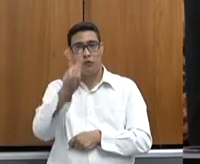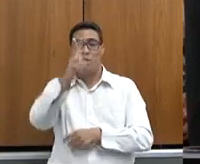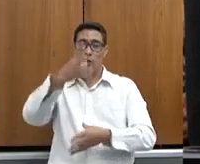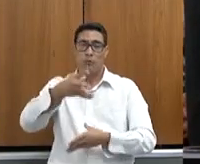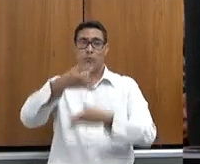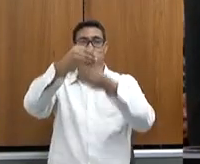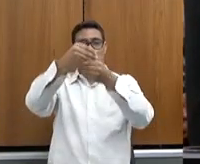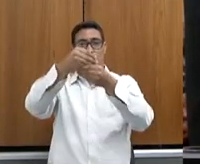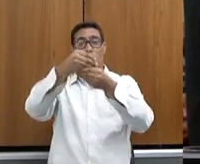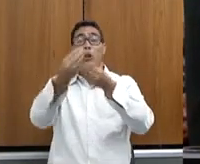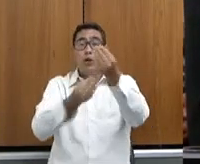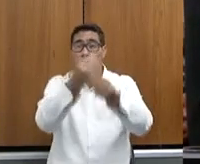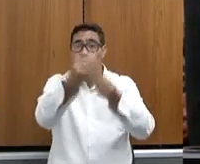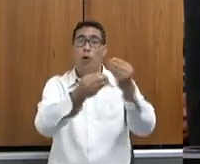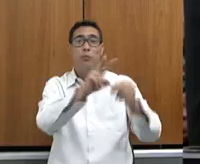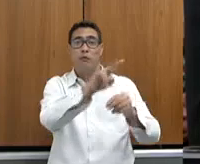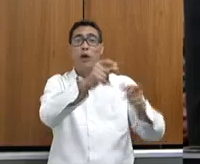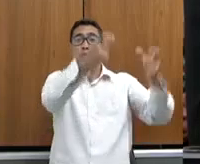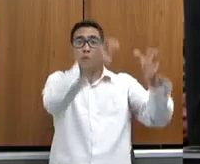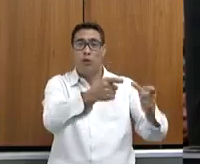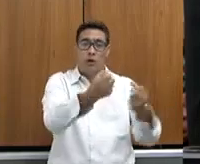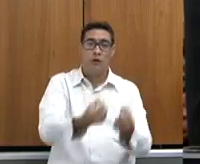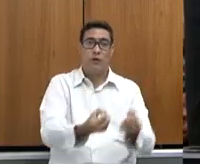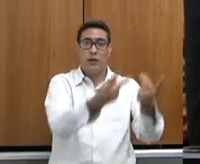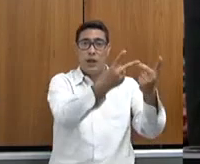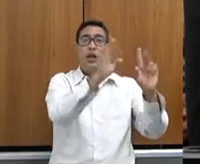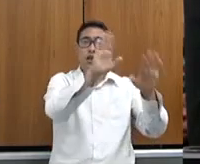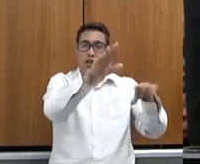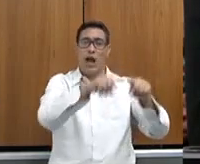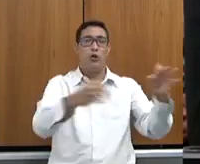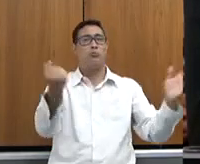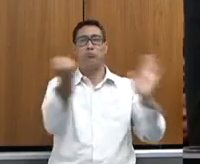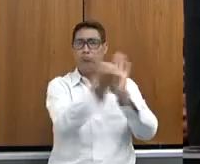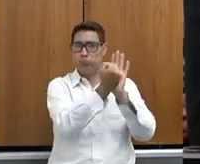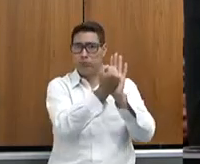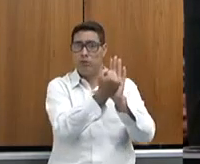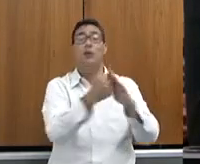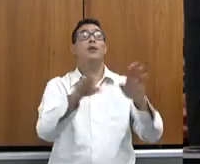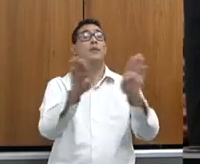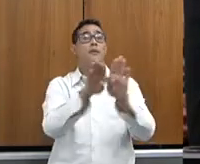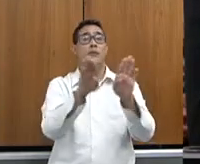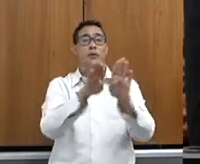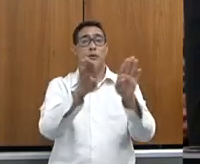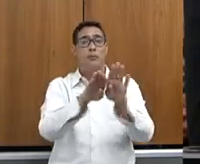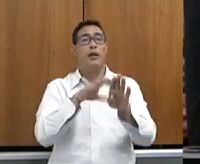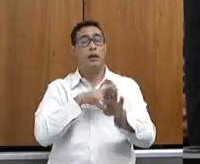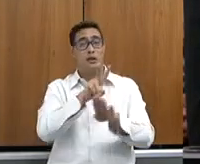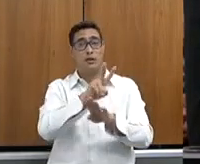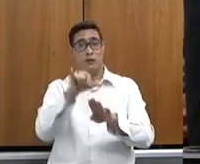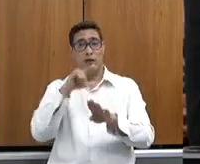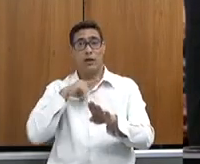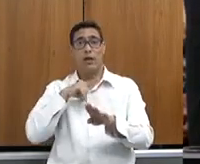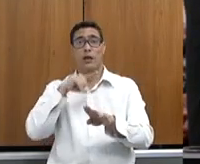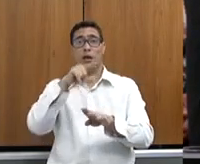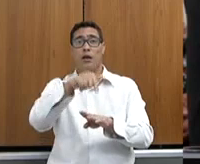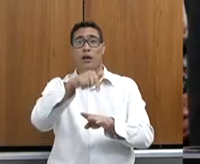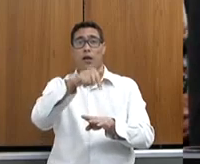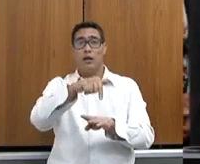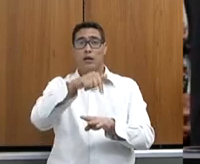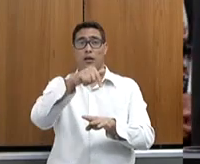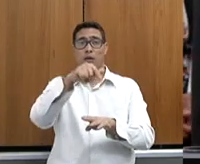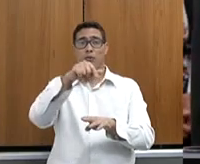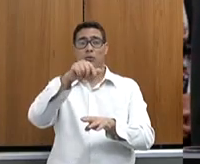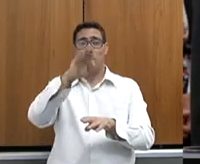para onde comercializar, e com o recurso já carimbado. E aqui nós estamos contemplando, no caso do PAB Brasil, diferente do